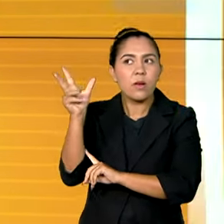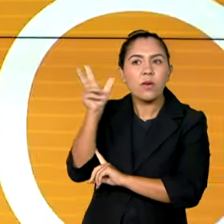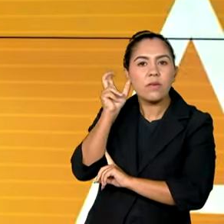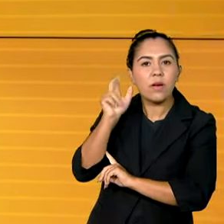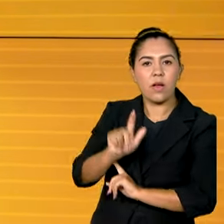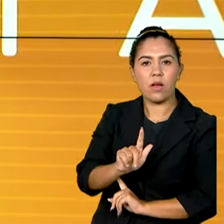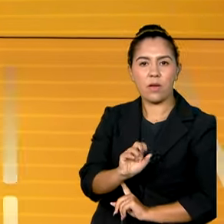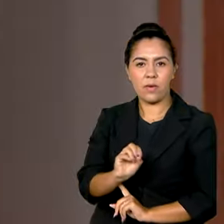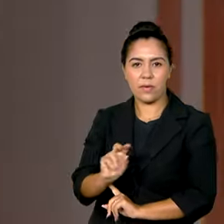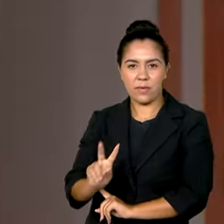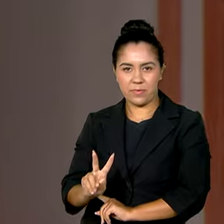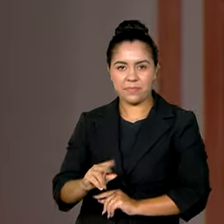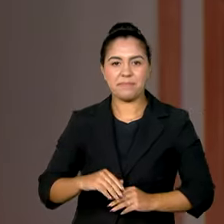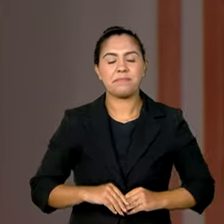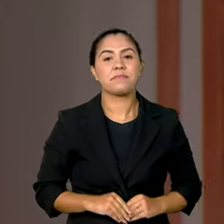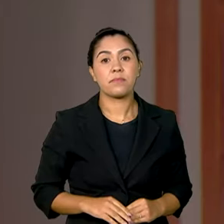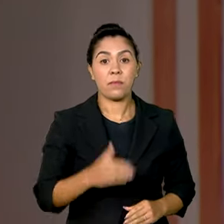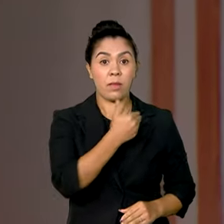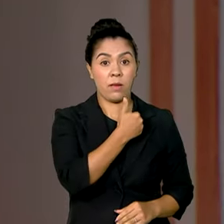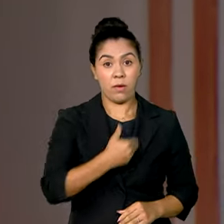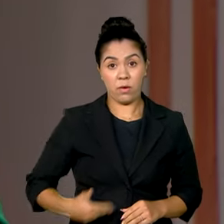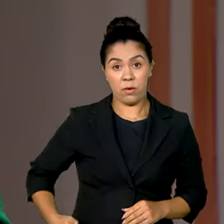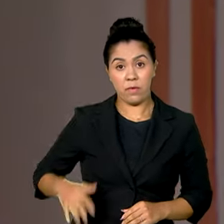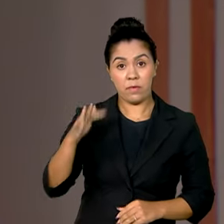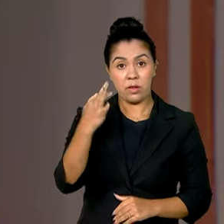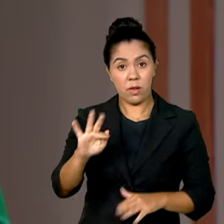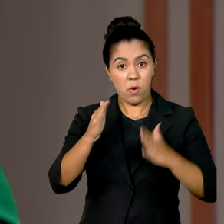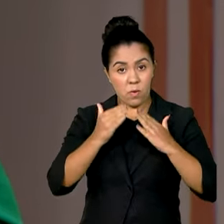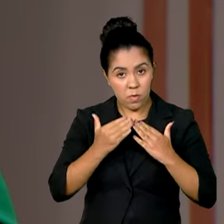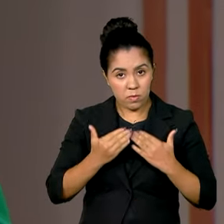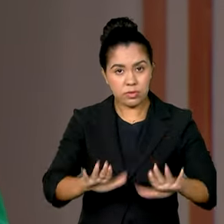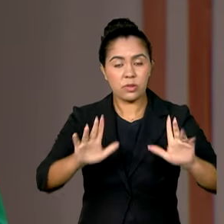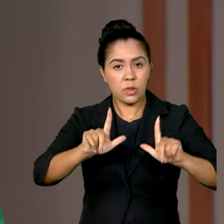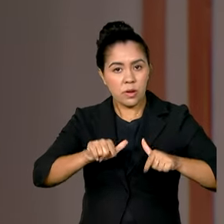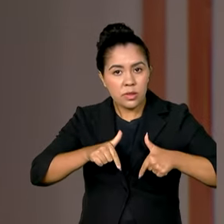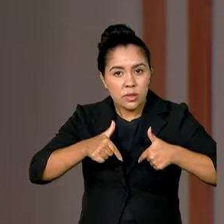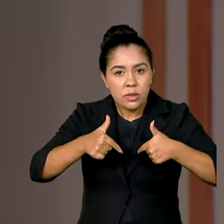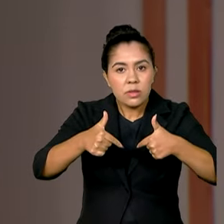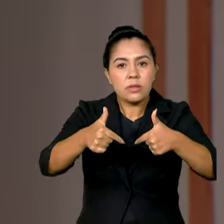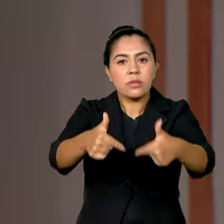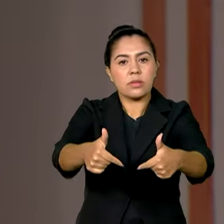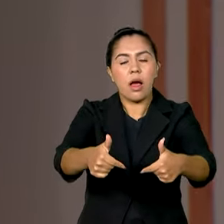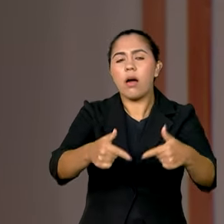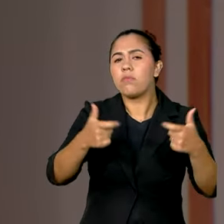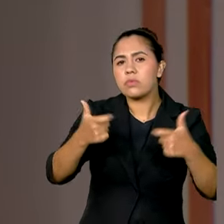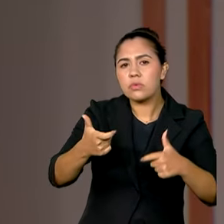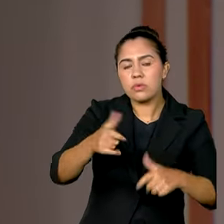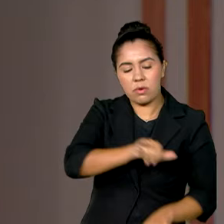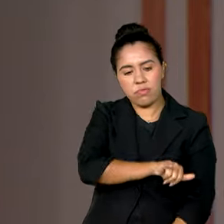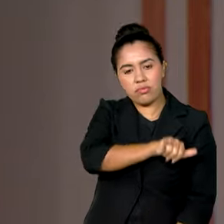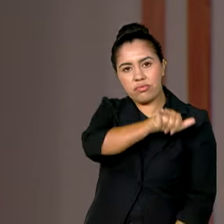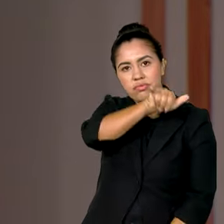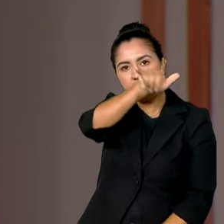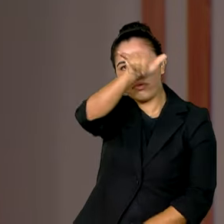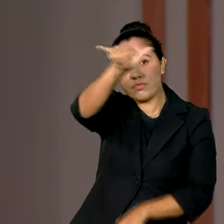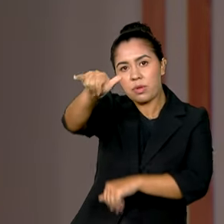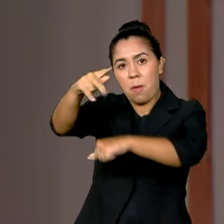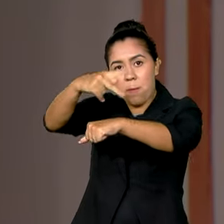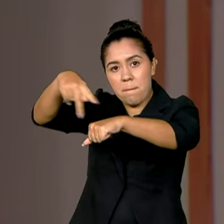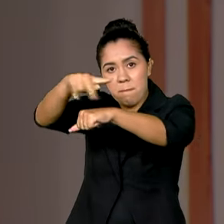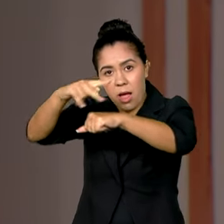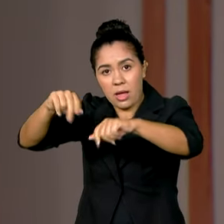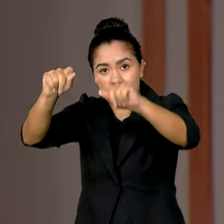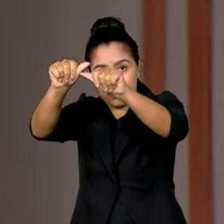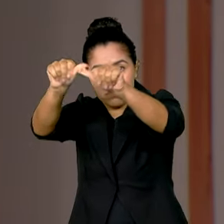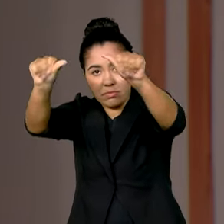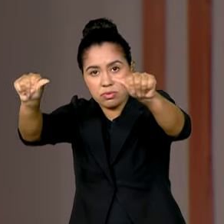Rádio GOV. O governo federal já iniciou a operação de resgate e repatriação de brasileiros que estão em Beirute, capital do